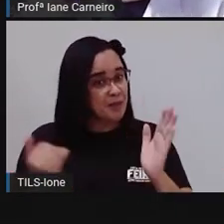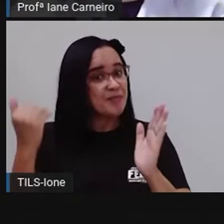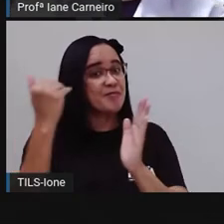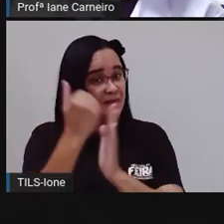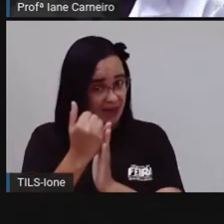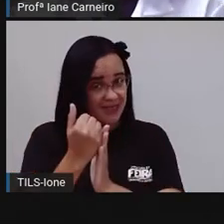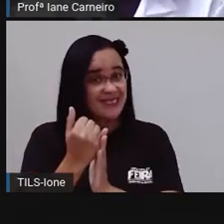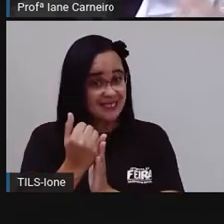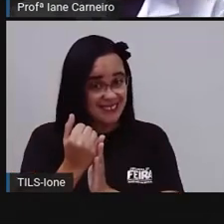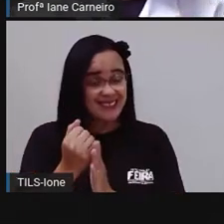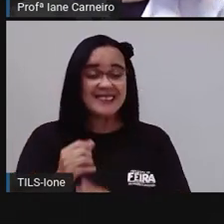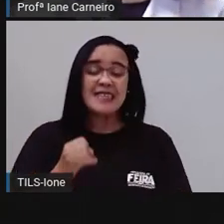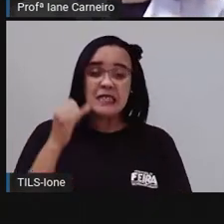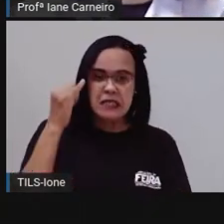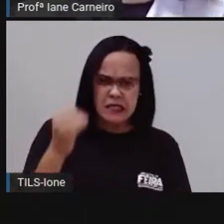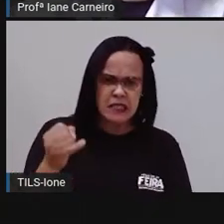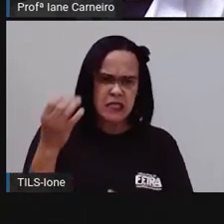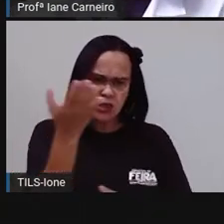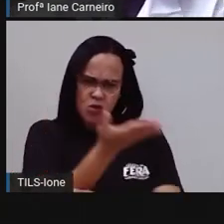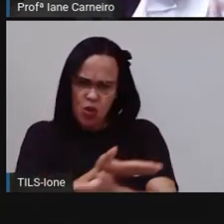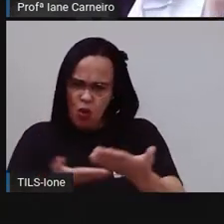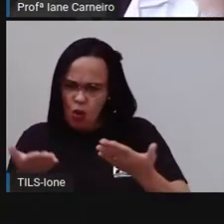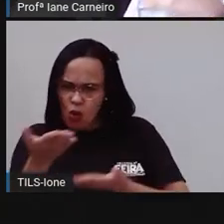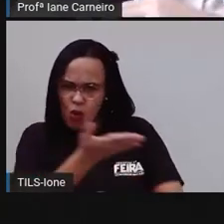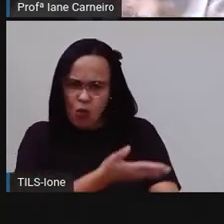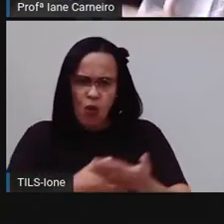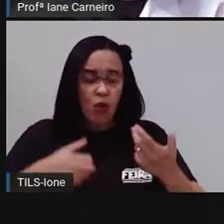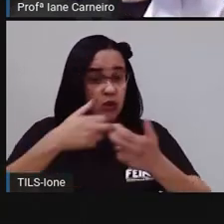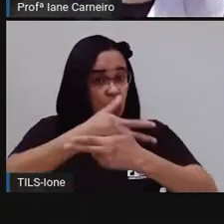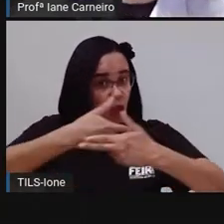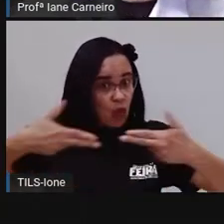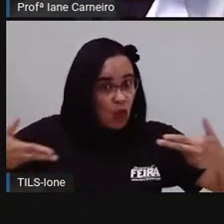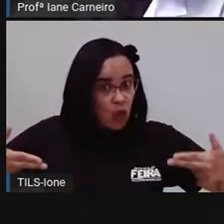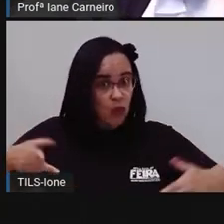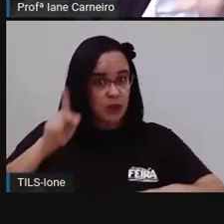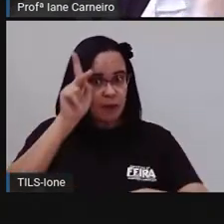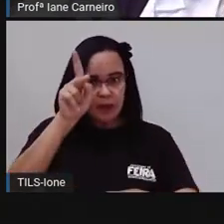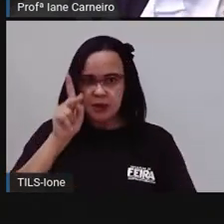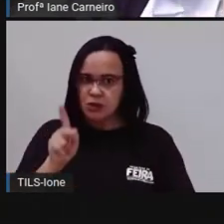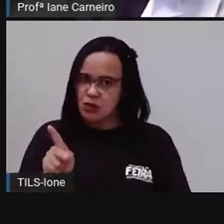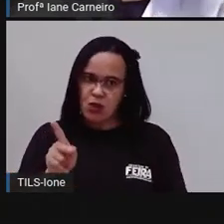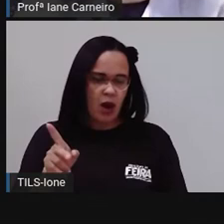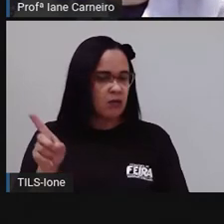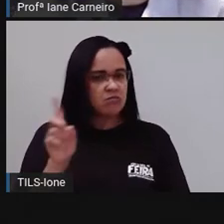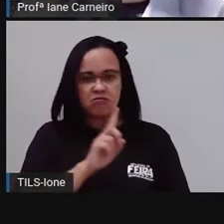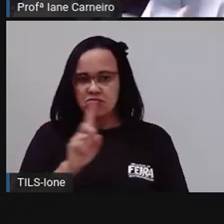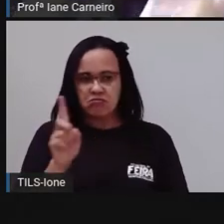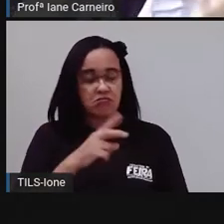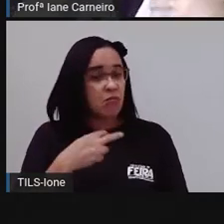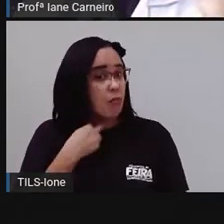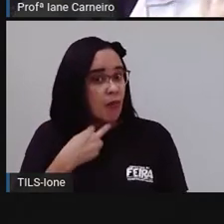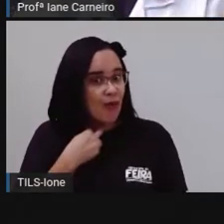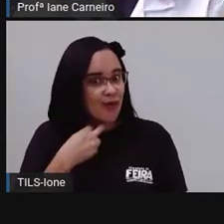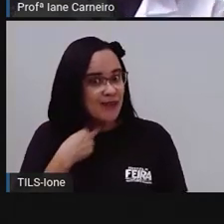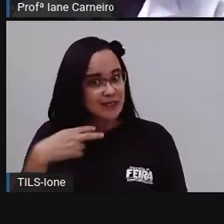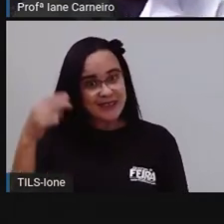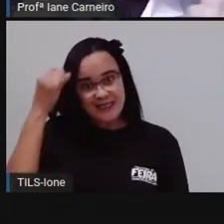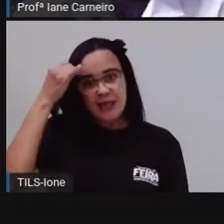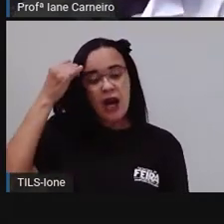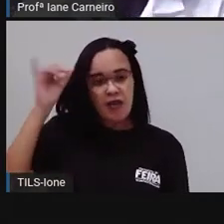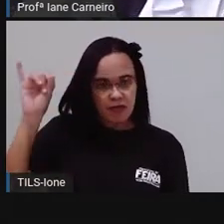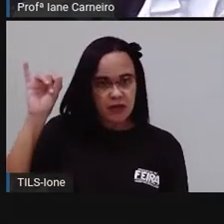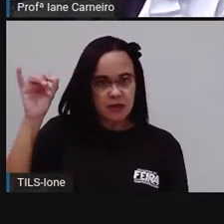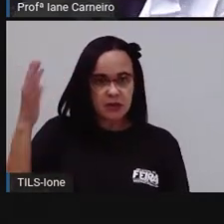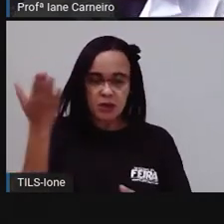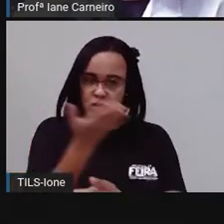colegas, seus familiares, algum desses objetos aqui que são de uso pessoal, o ideal é que você, ó, evite, né, tá compartilhando